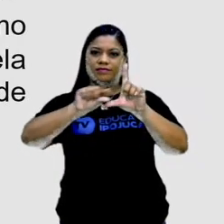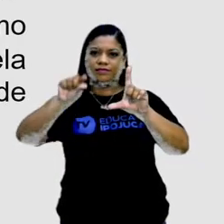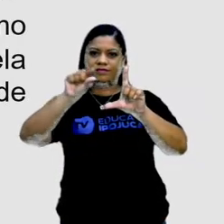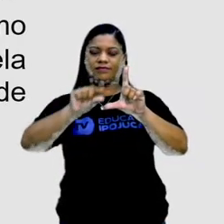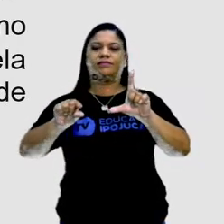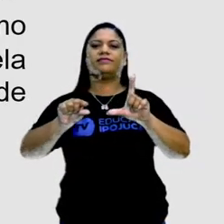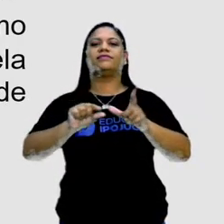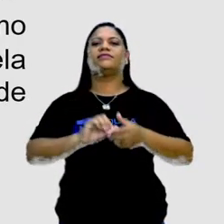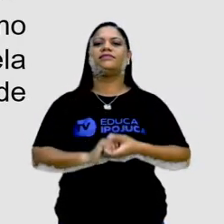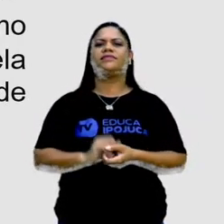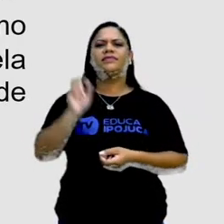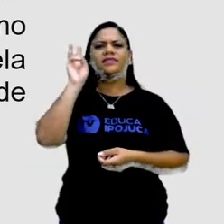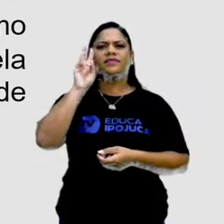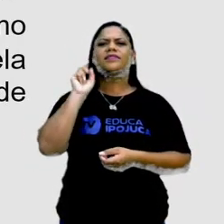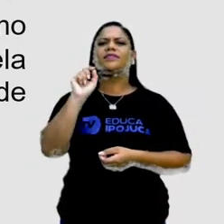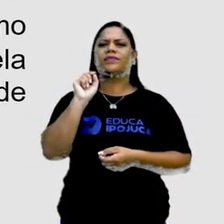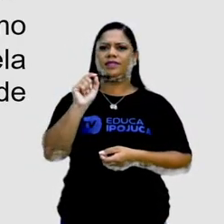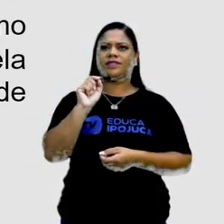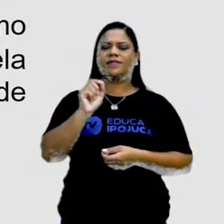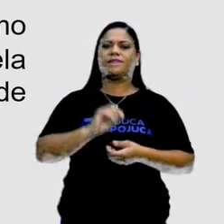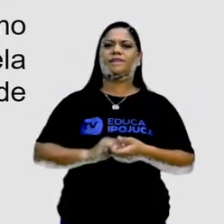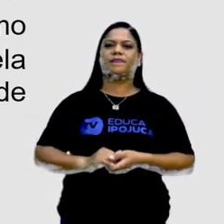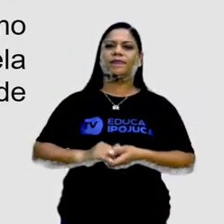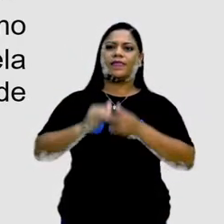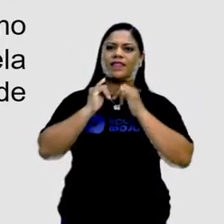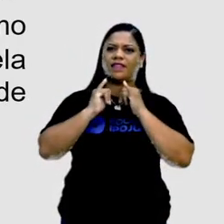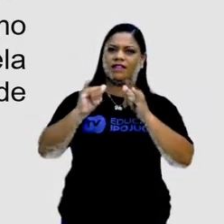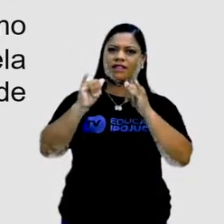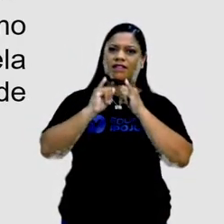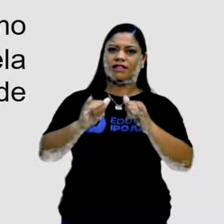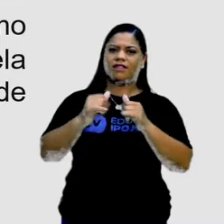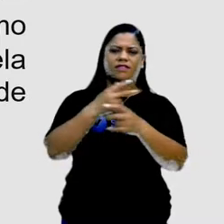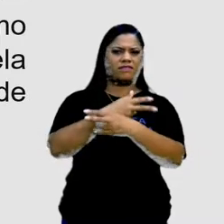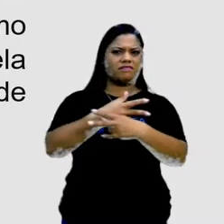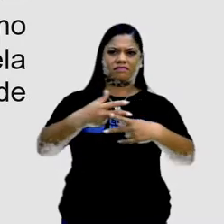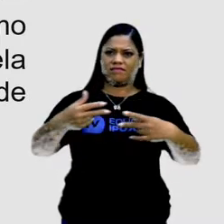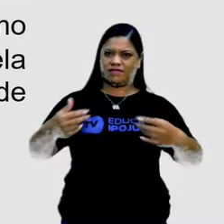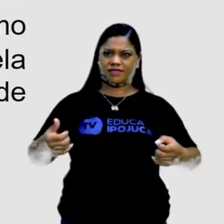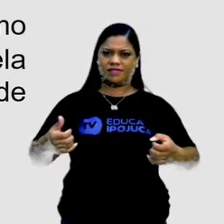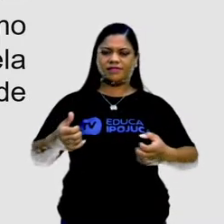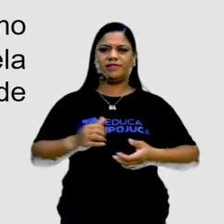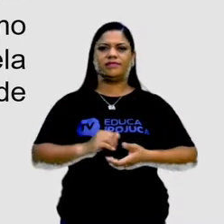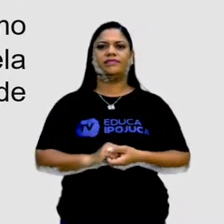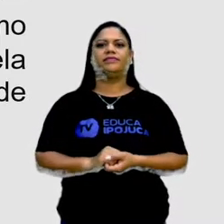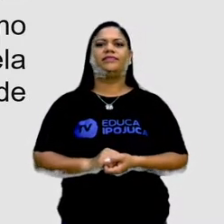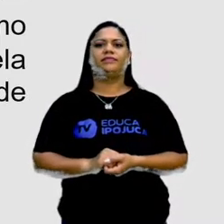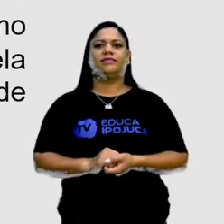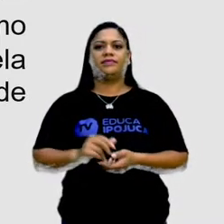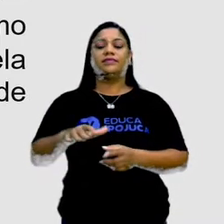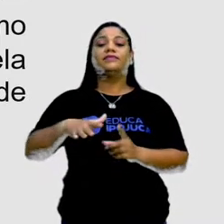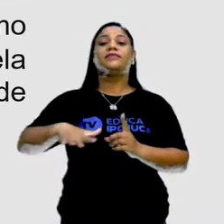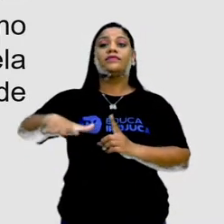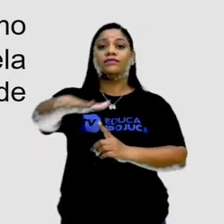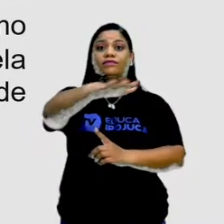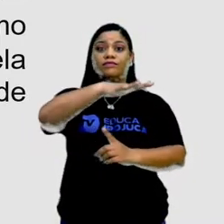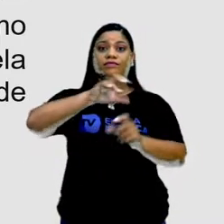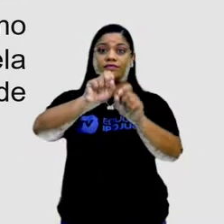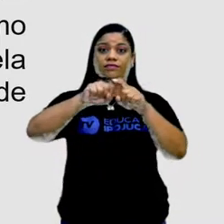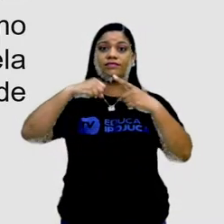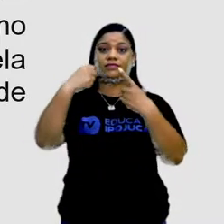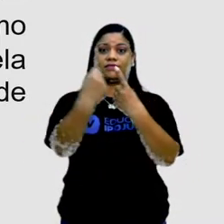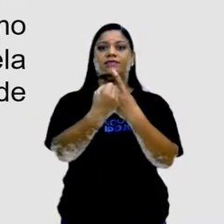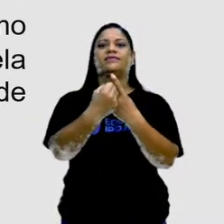Então, vamos relembrar o que é a notícia. A notícia, gente, é qualquer acontecimento, qualquer fato que é transmitido para a sociedade porque é